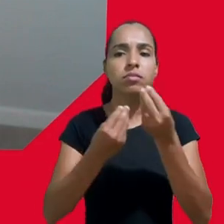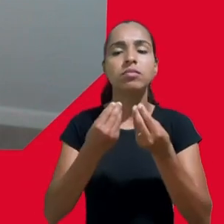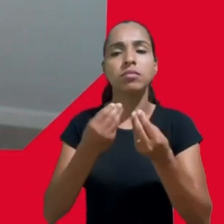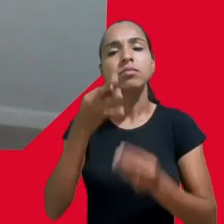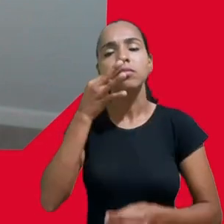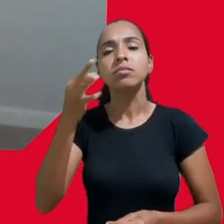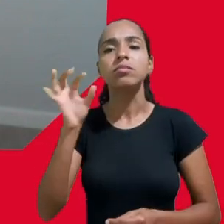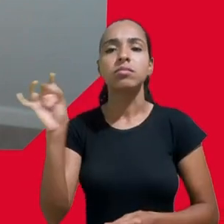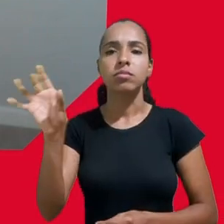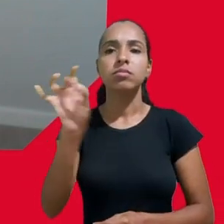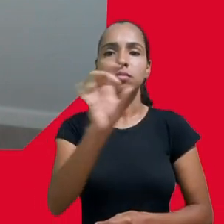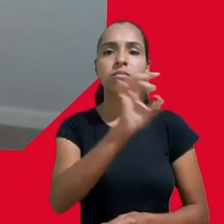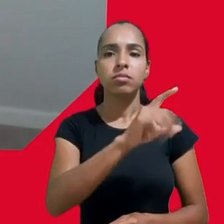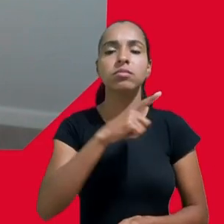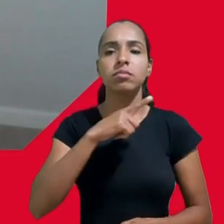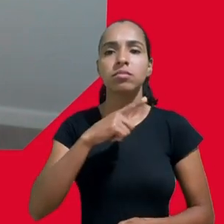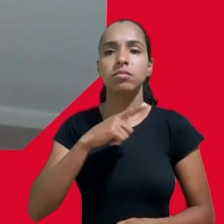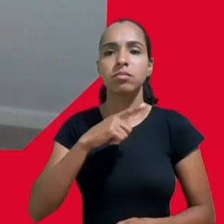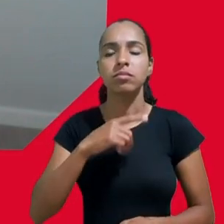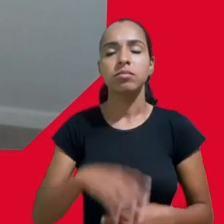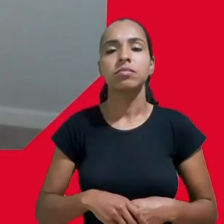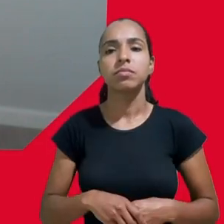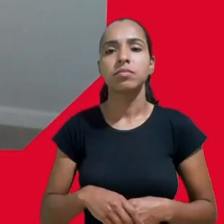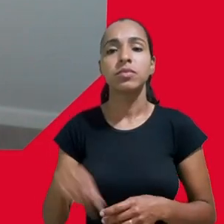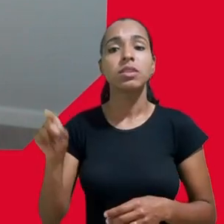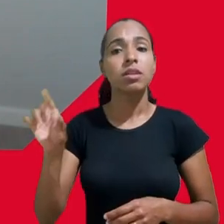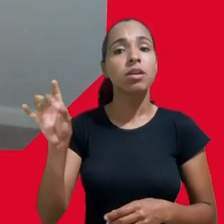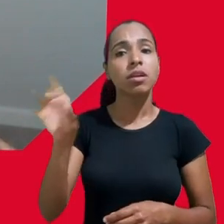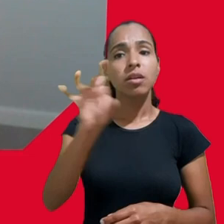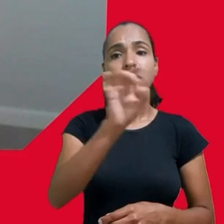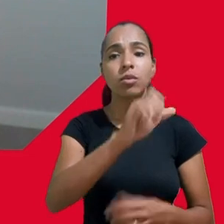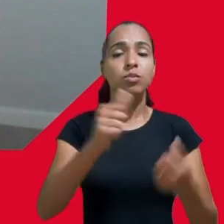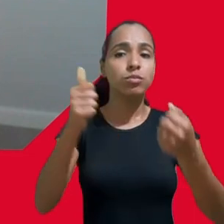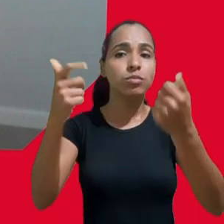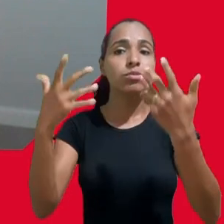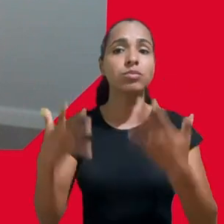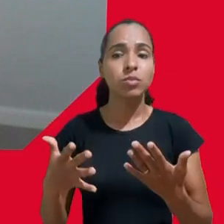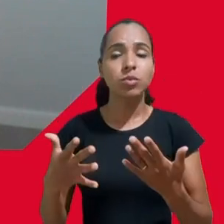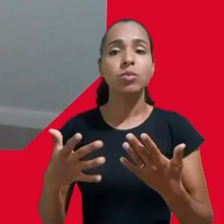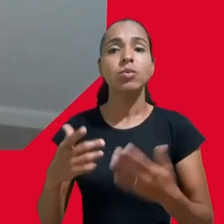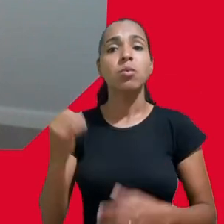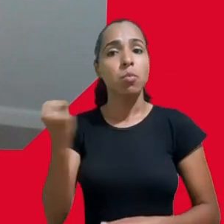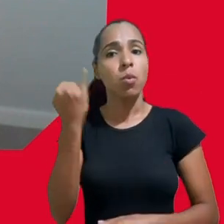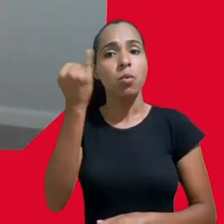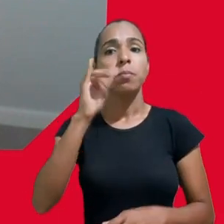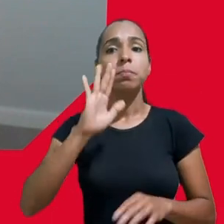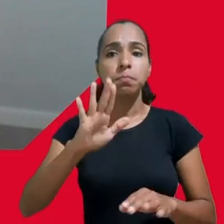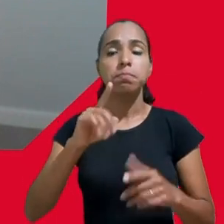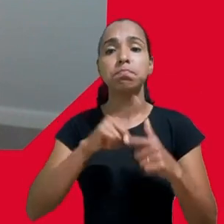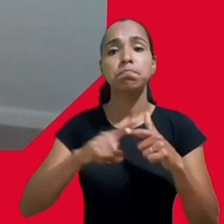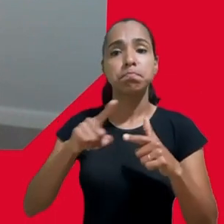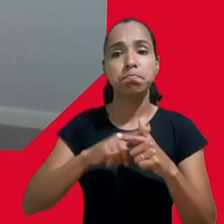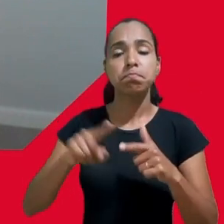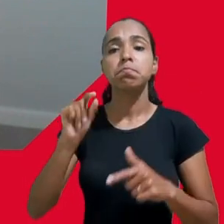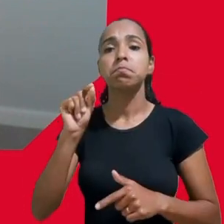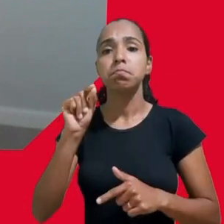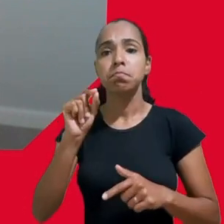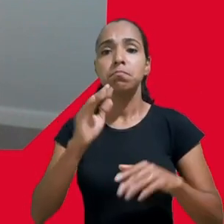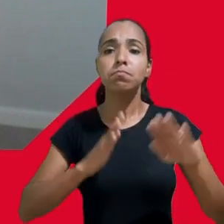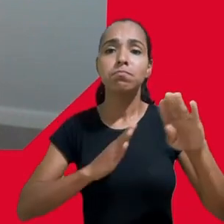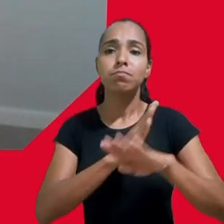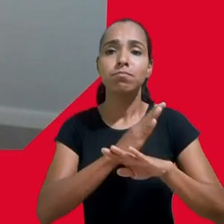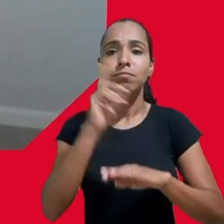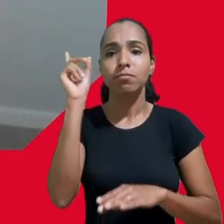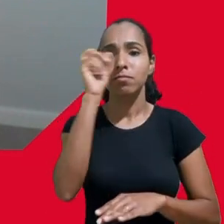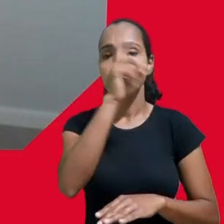conexão no seu dia a dia mas também expressaram alguns problemas como dificuldade de acesso e uma barreira da língua porque por exemplo tem muitos